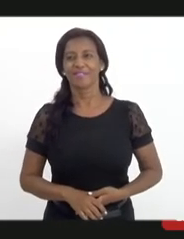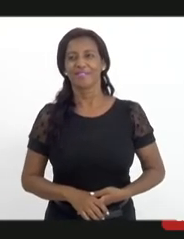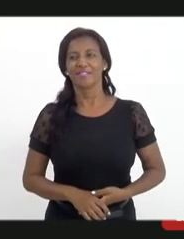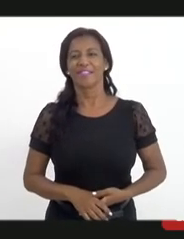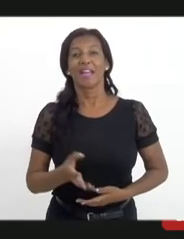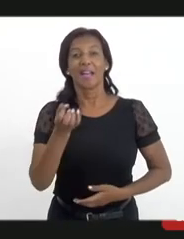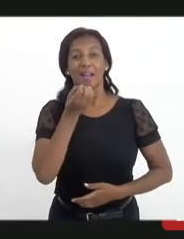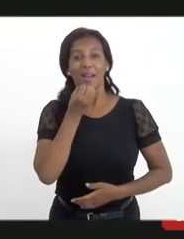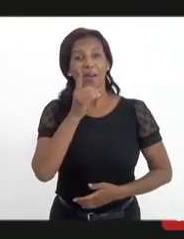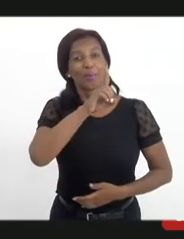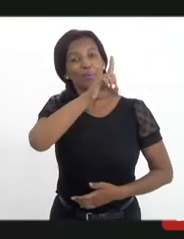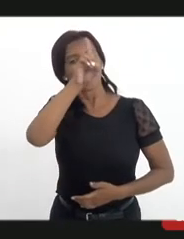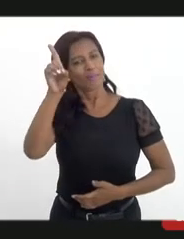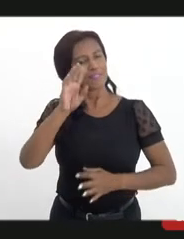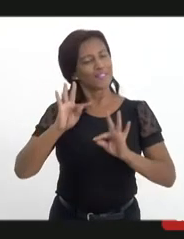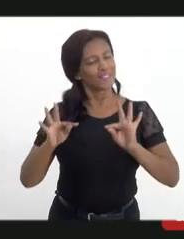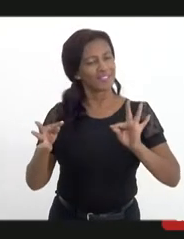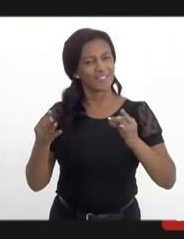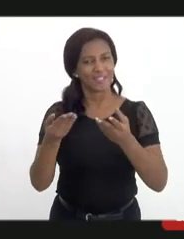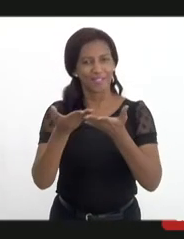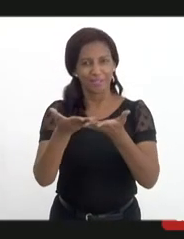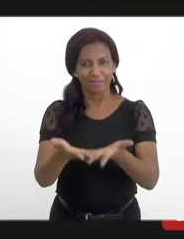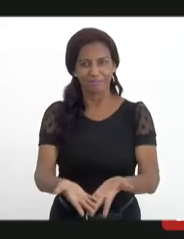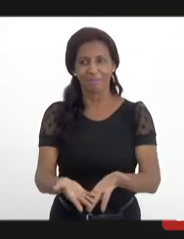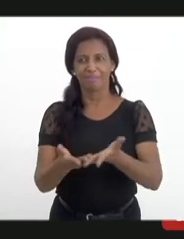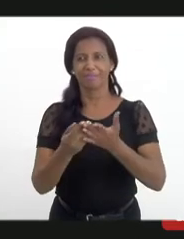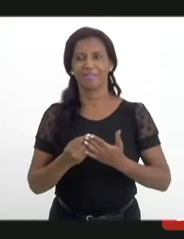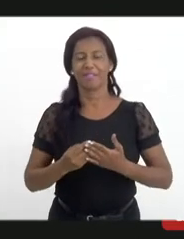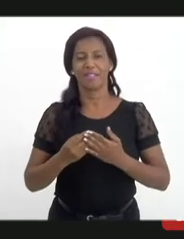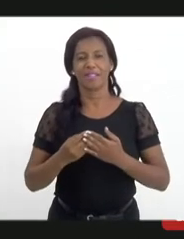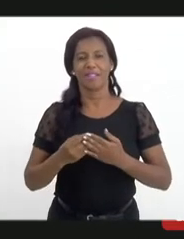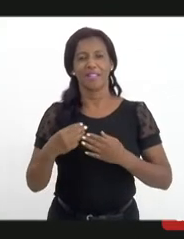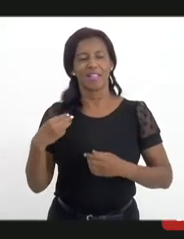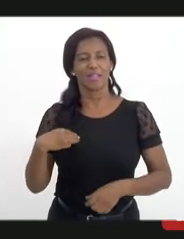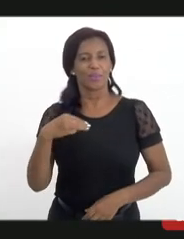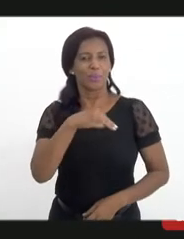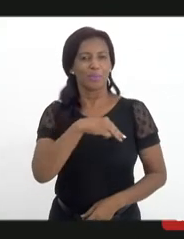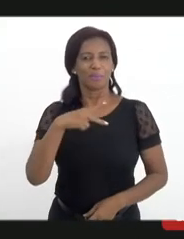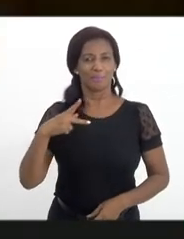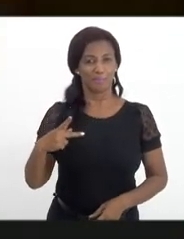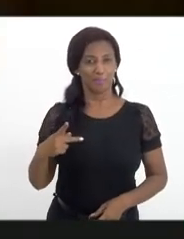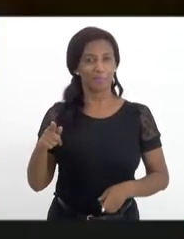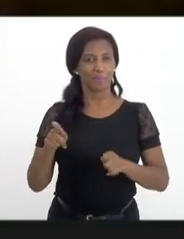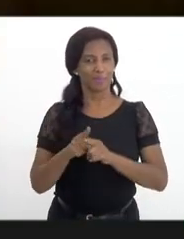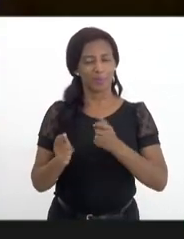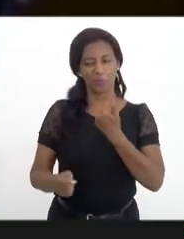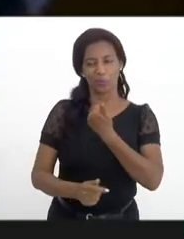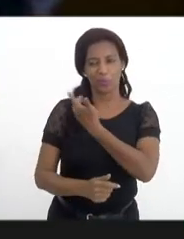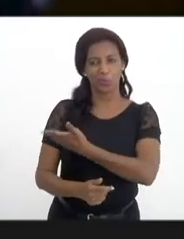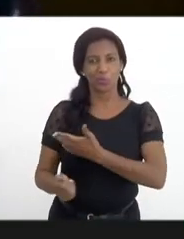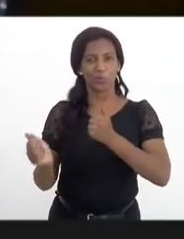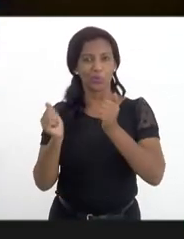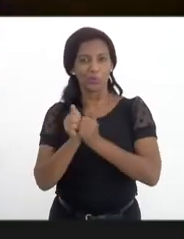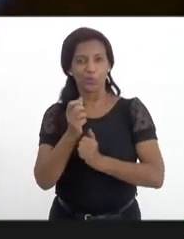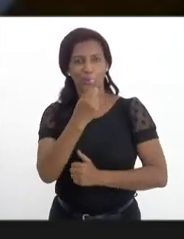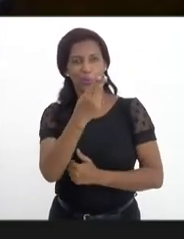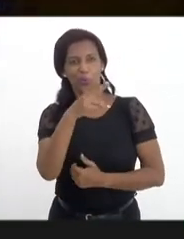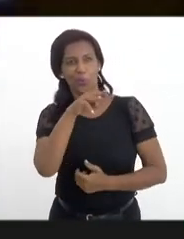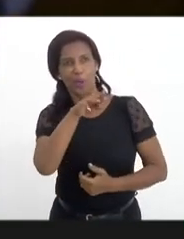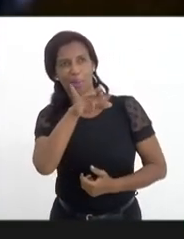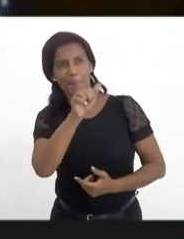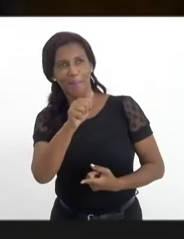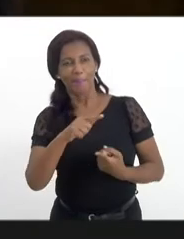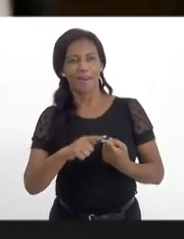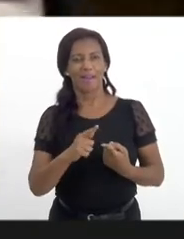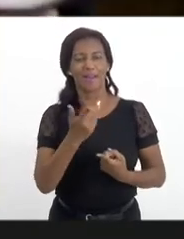Bom dia a todos. Sou do Ministério Público também, ao lado das colegas doutora Márcia